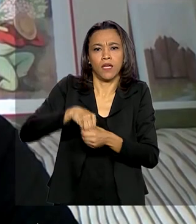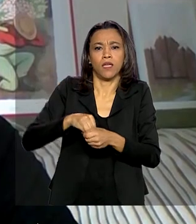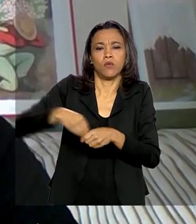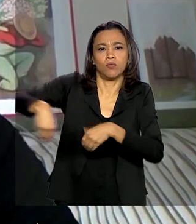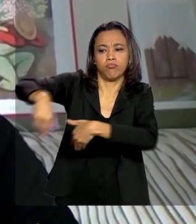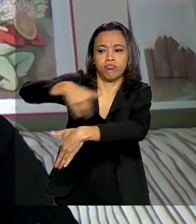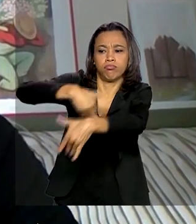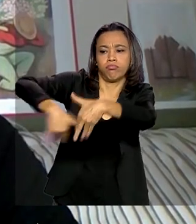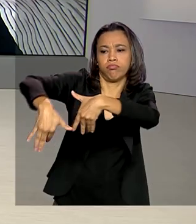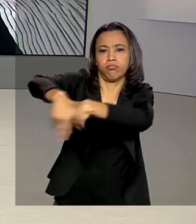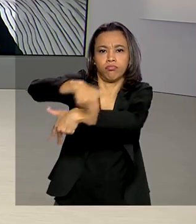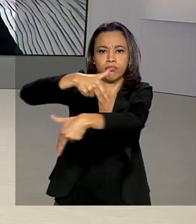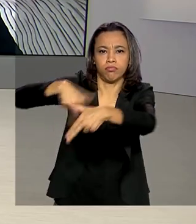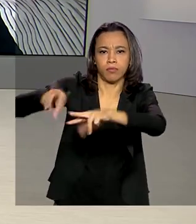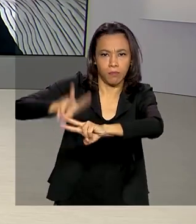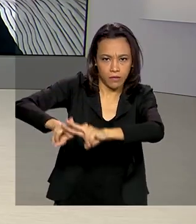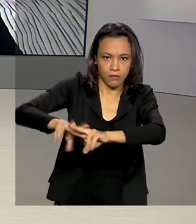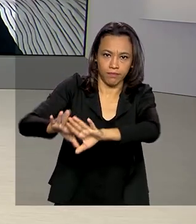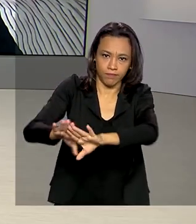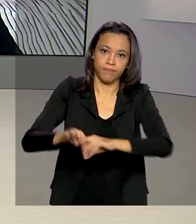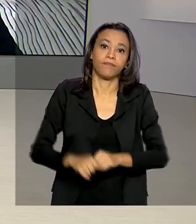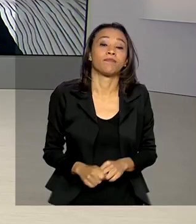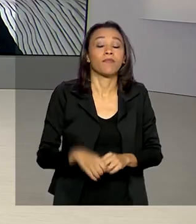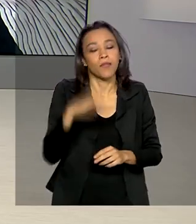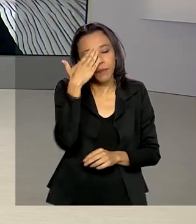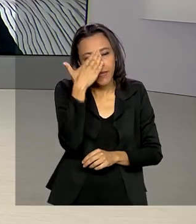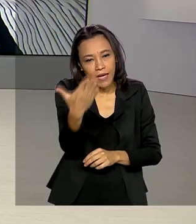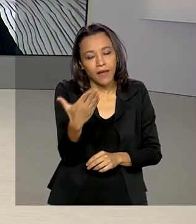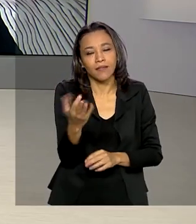Voltamos ao estúdio. Está ótimo, Priscila. Muito obrigado pelas informações.